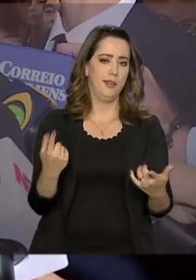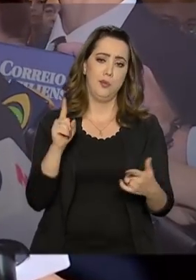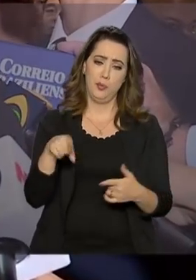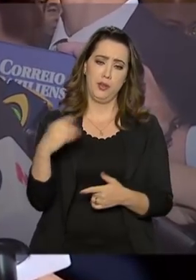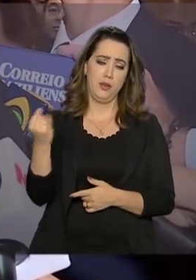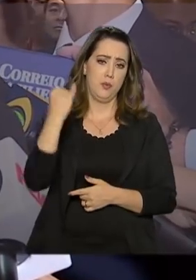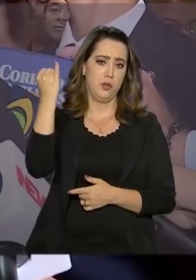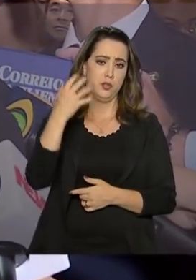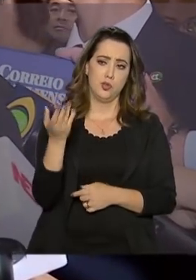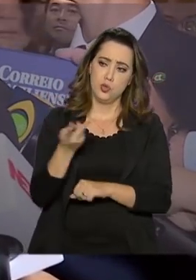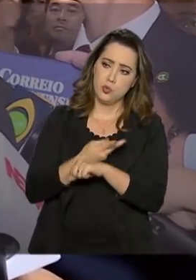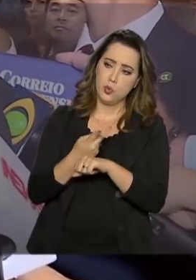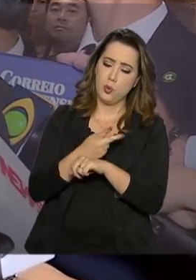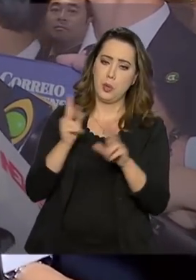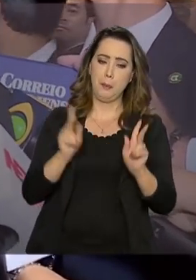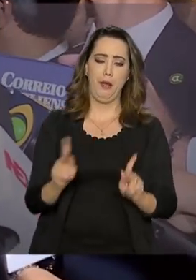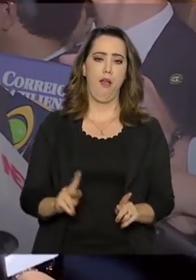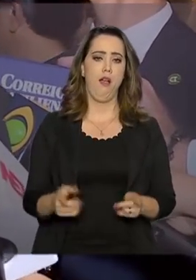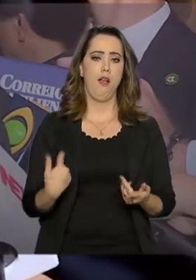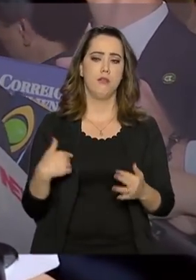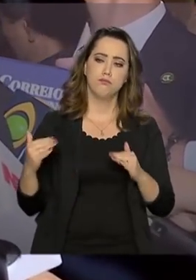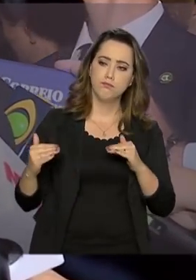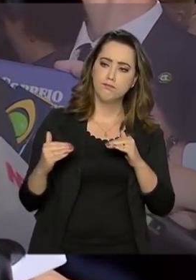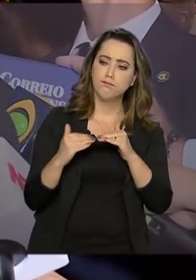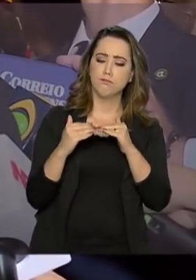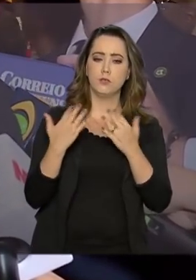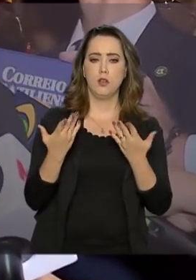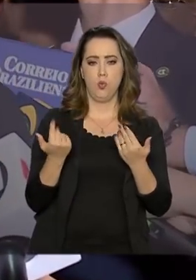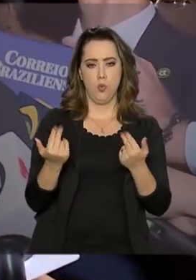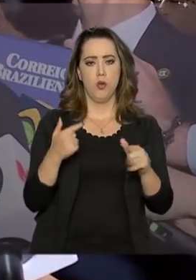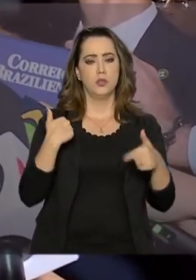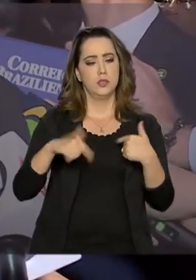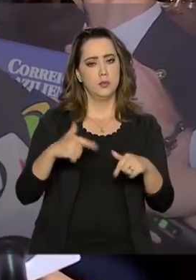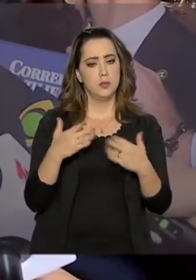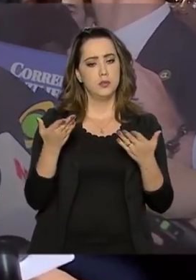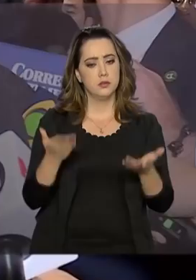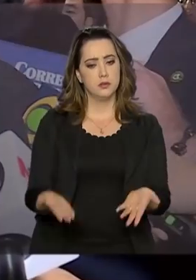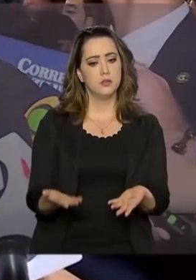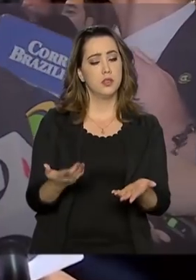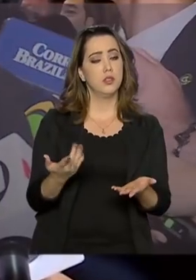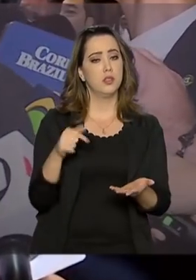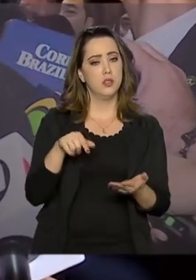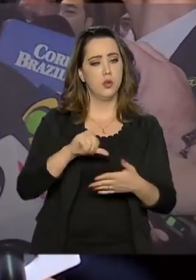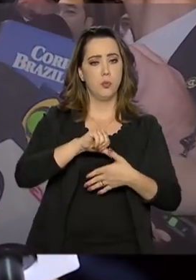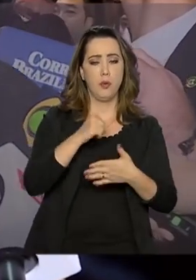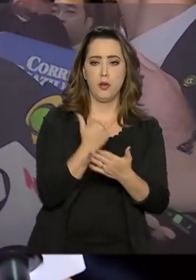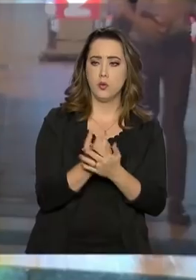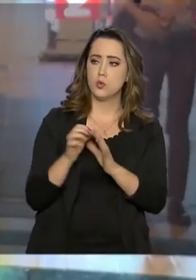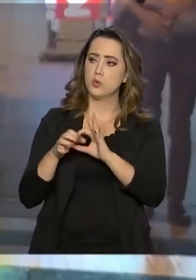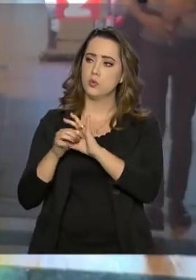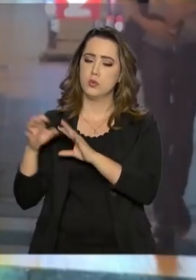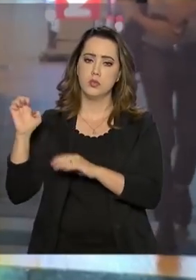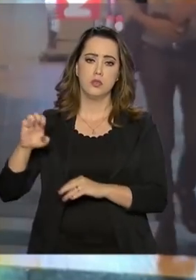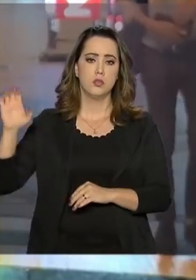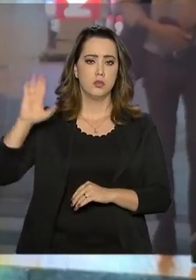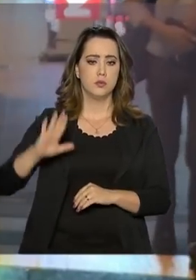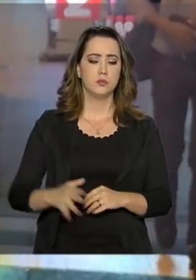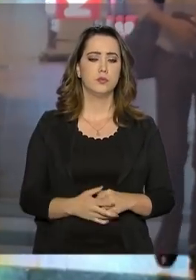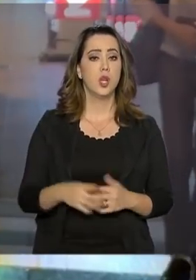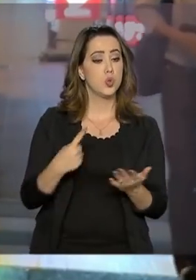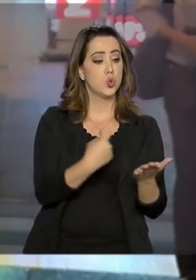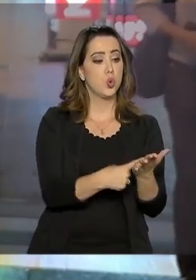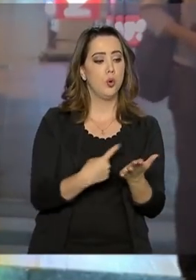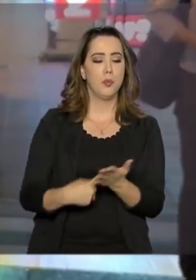Está buscando paz aqui, harmonia, como estamos trabalhando, não é o caso aqui, é a questão do Mercosul e União Europeia. E a agenda já